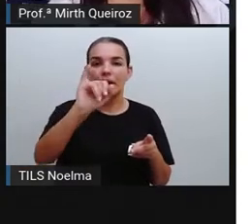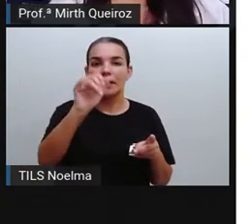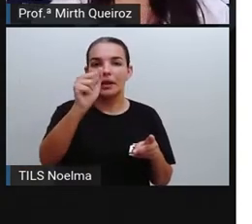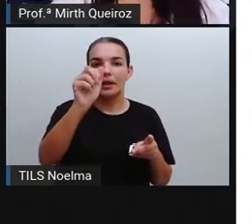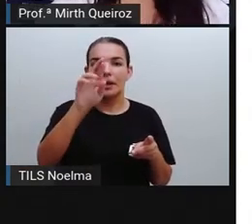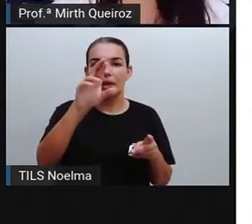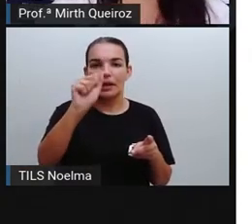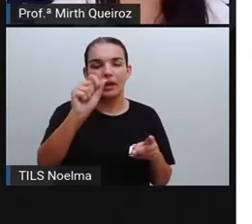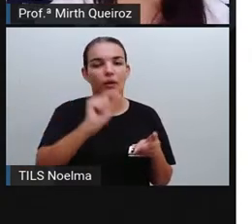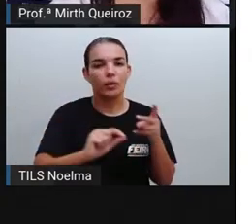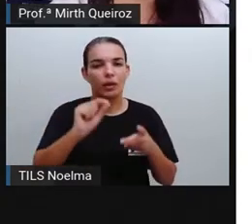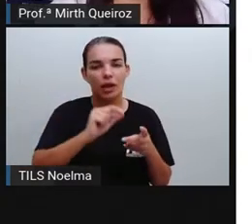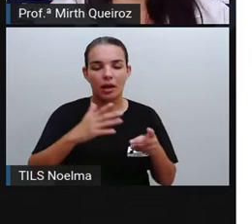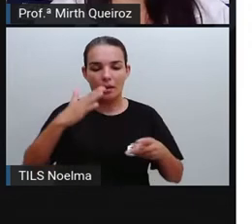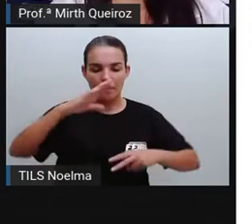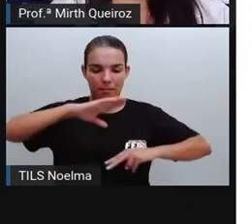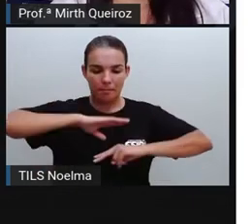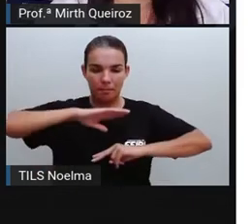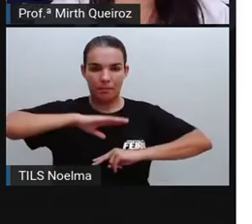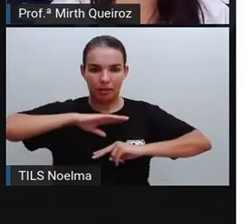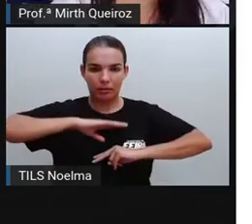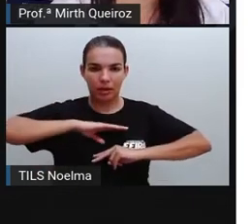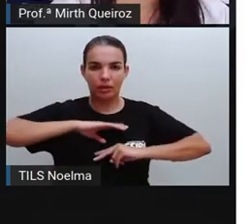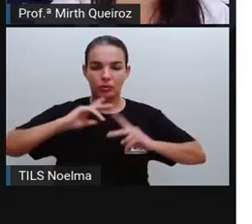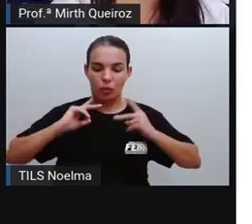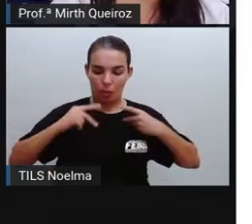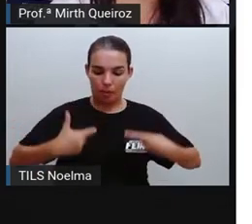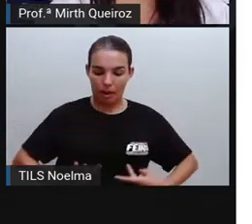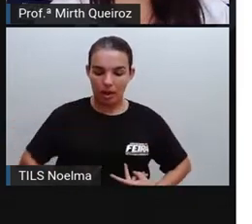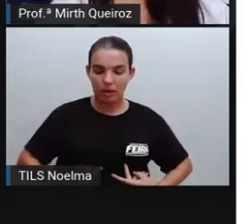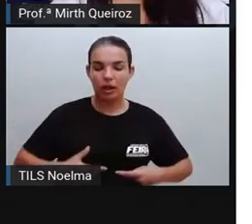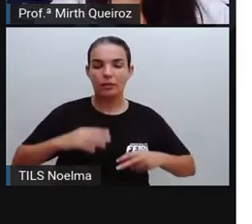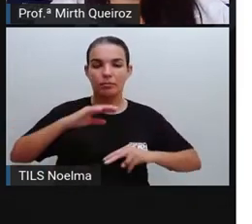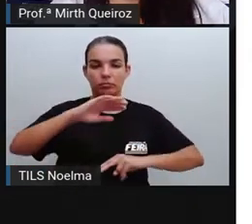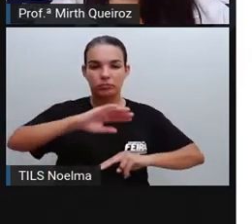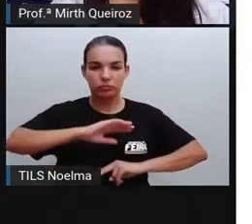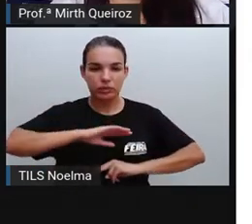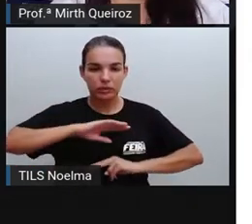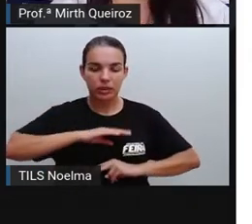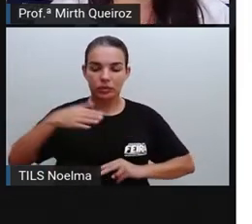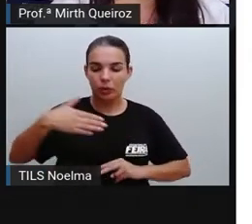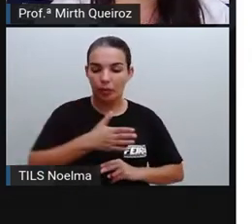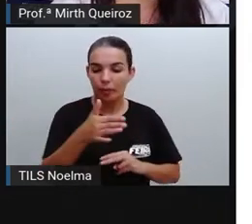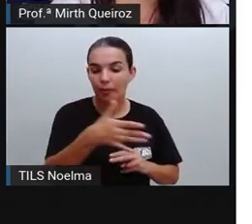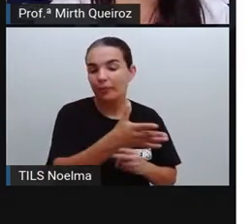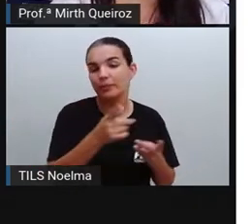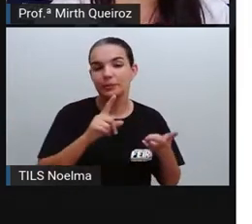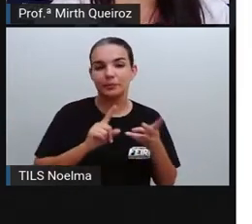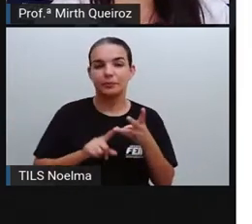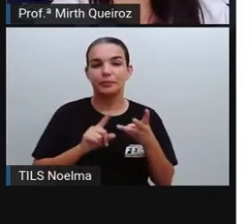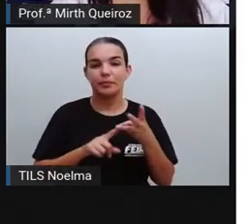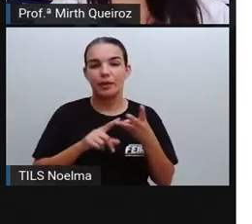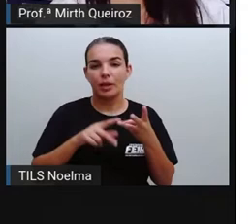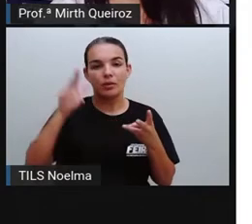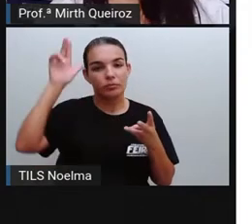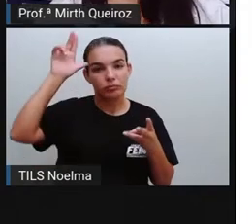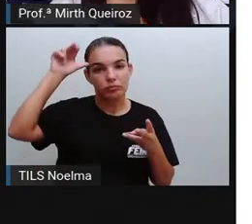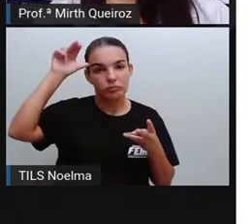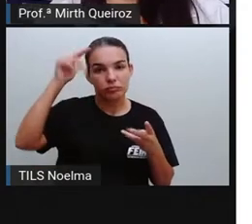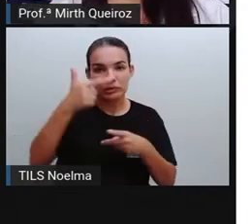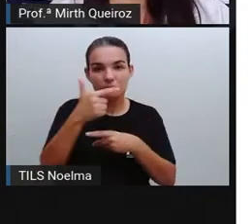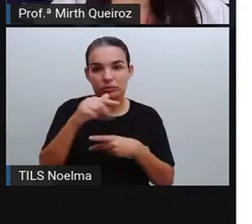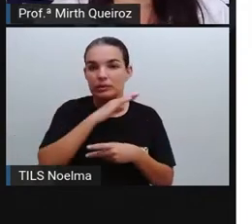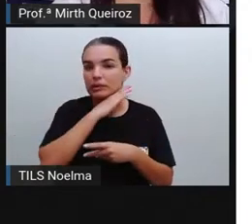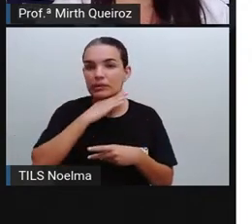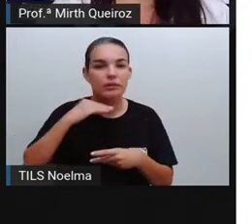meio humana e meio peixe, né? A mula sem cabeça. Nós temos o Boa Cor de